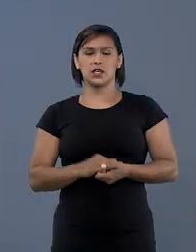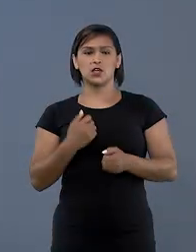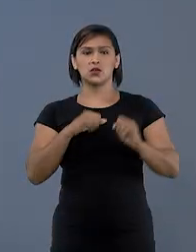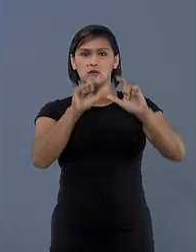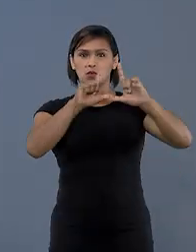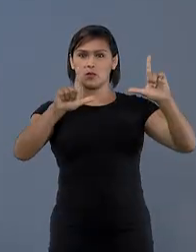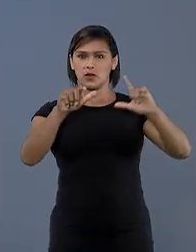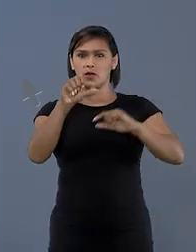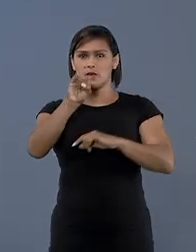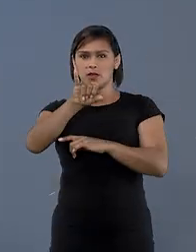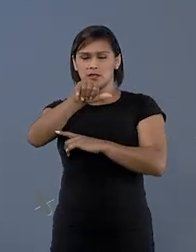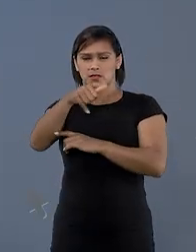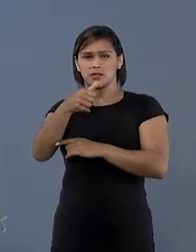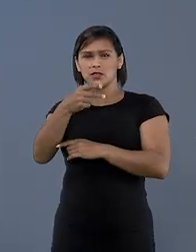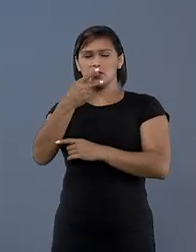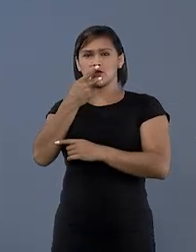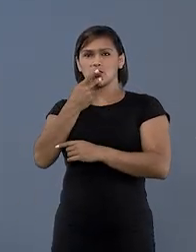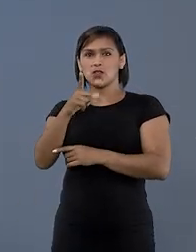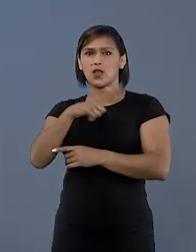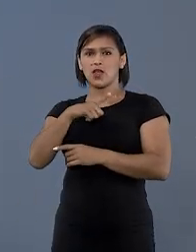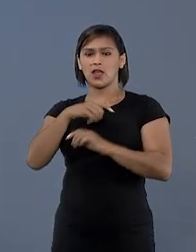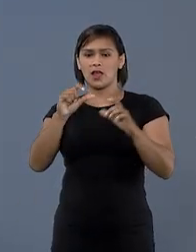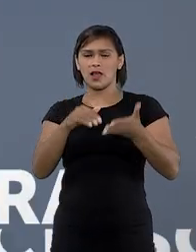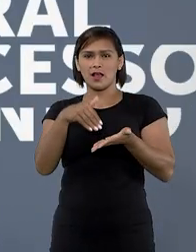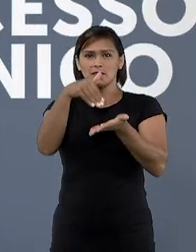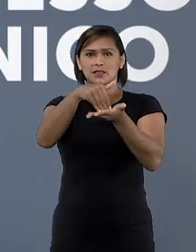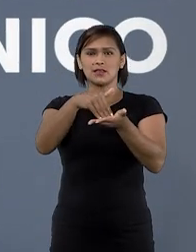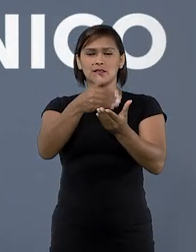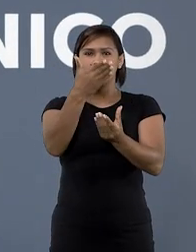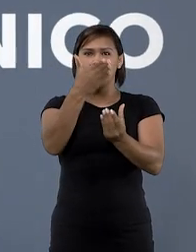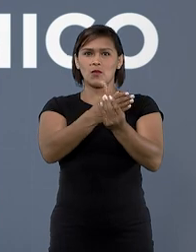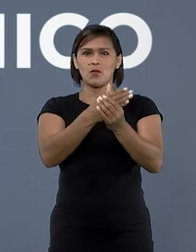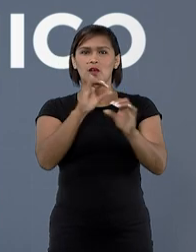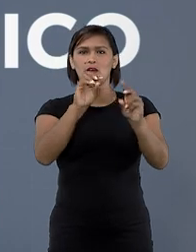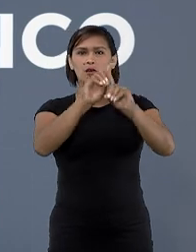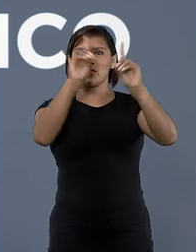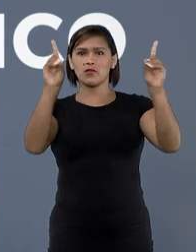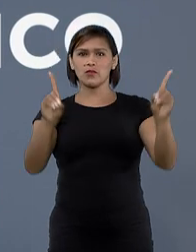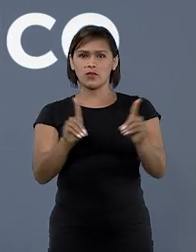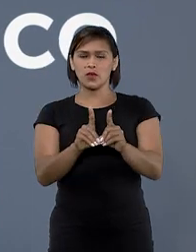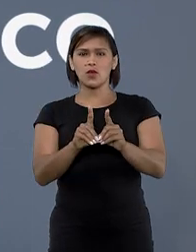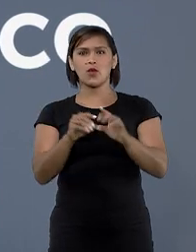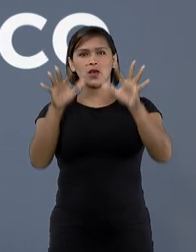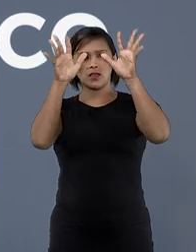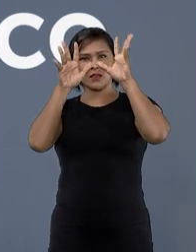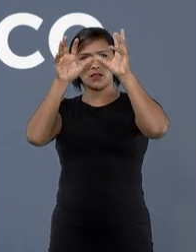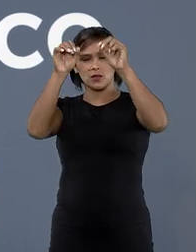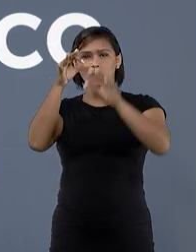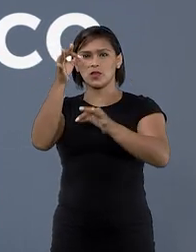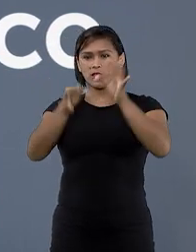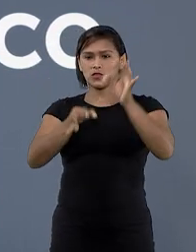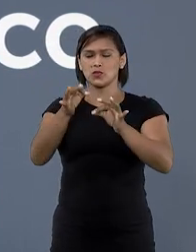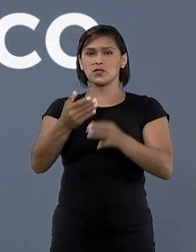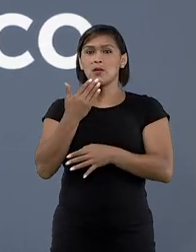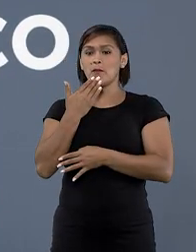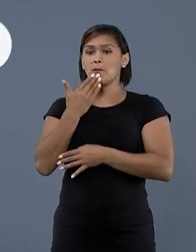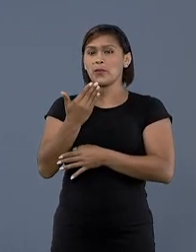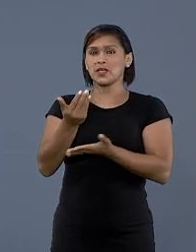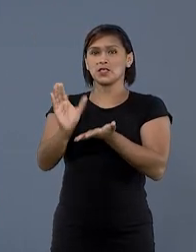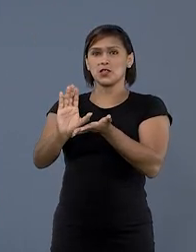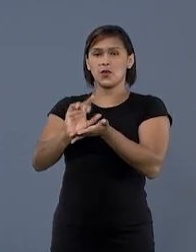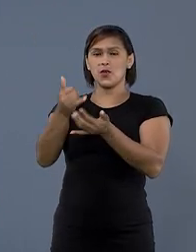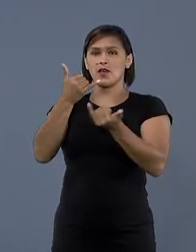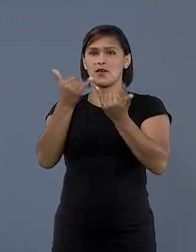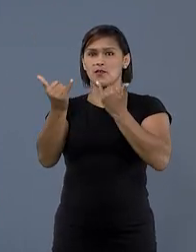No portal do Superior Tribunal de Justiça, na central do processo eletrônico, tribunais e juízos prestam ou solicitam